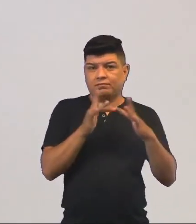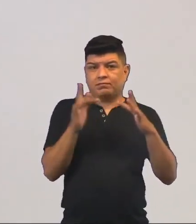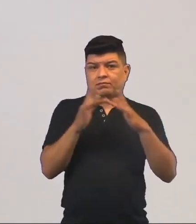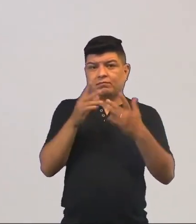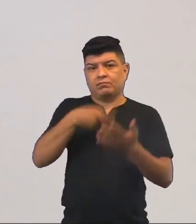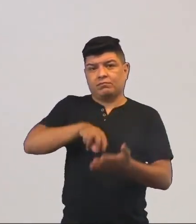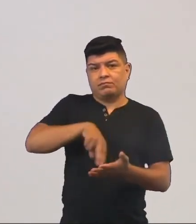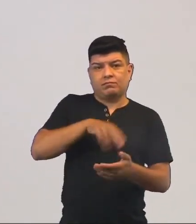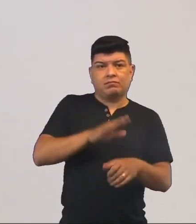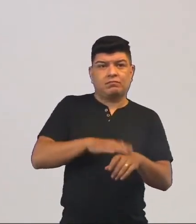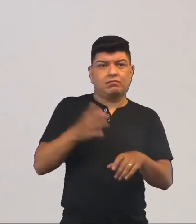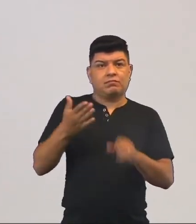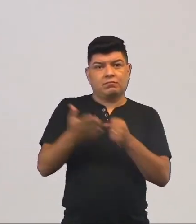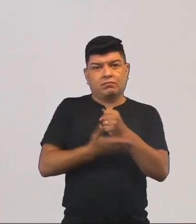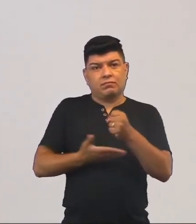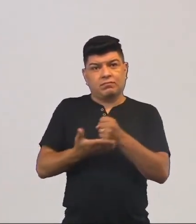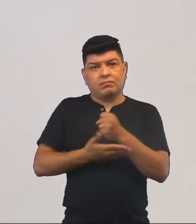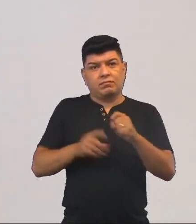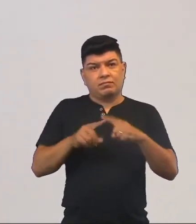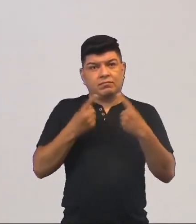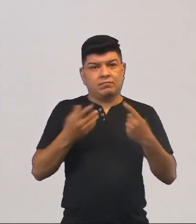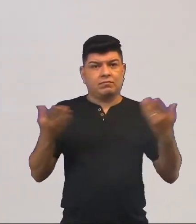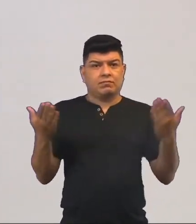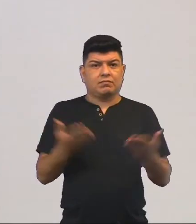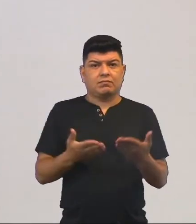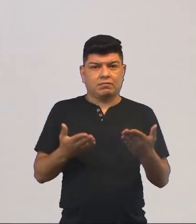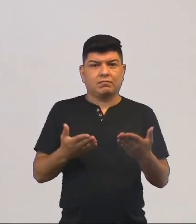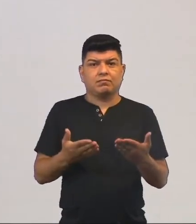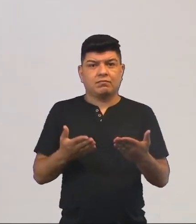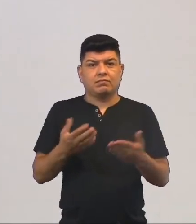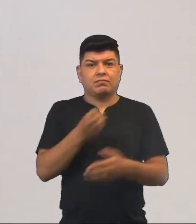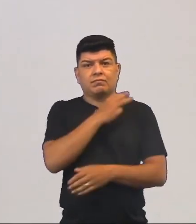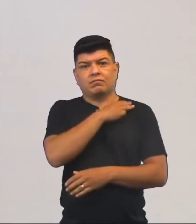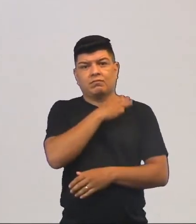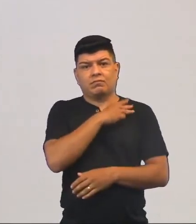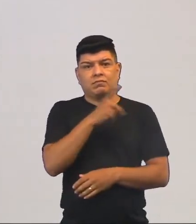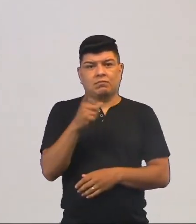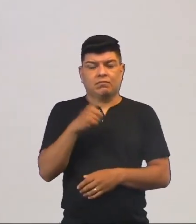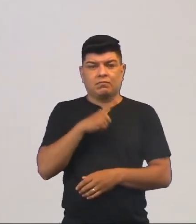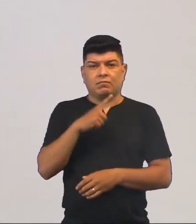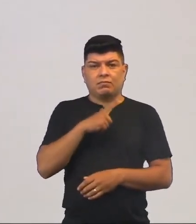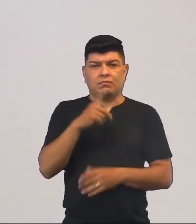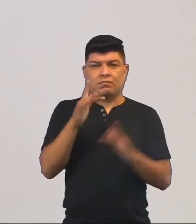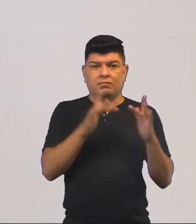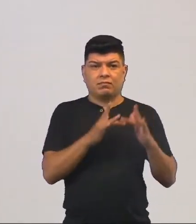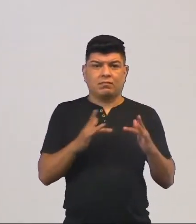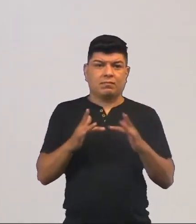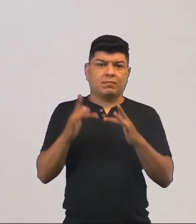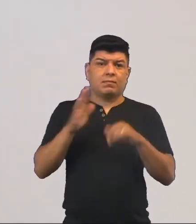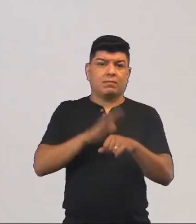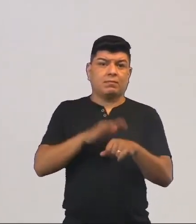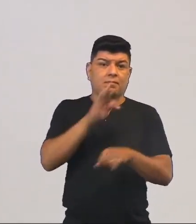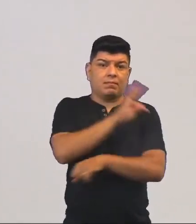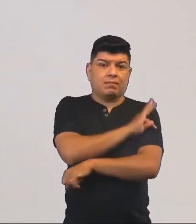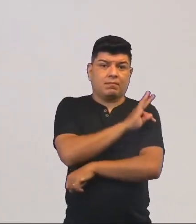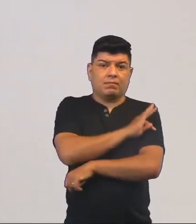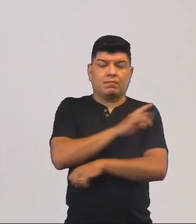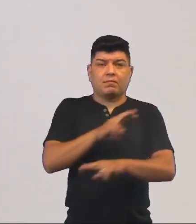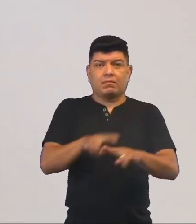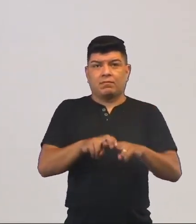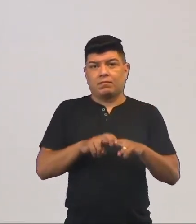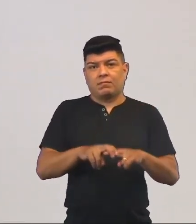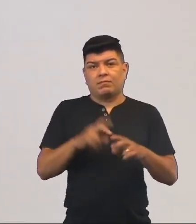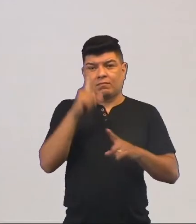com a dança um pouco mais básico. Mas, já agora, no ensino médio, você tem um contato mais técnico,